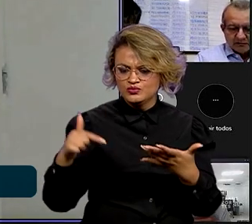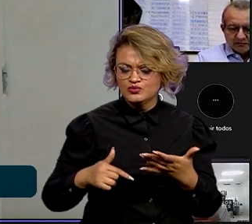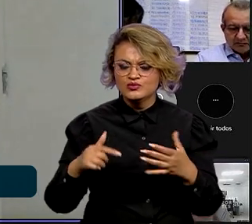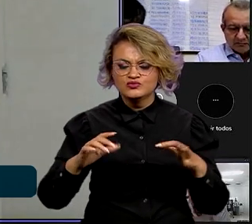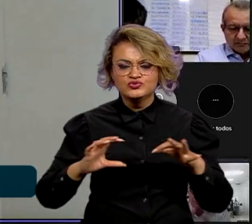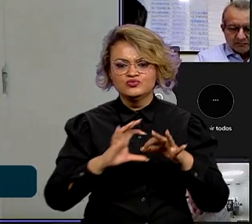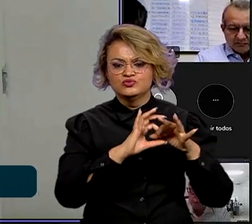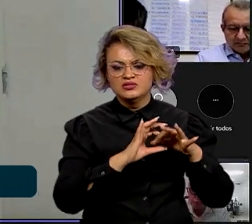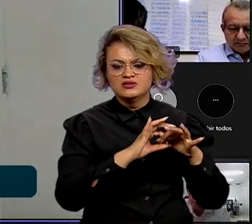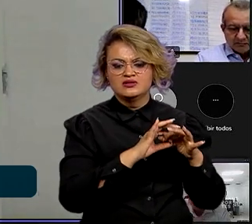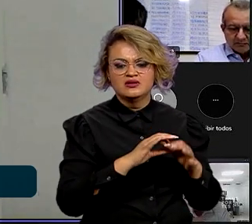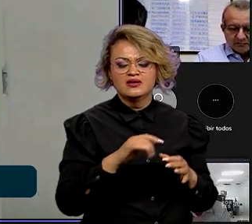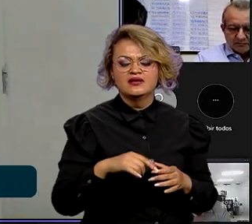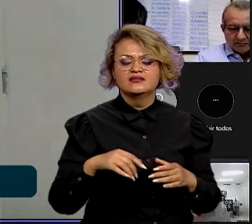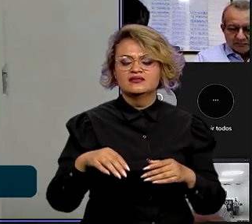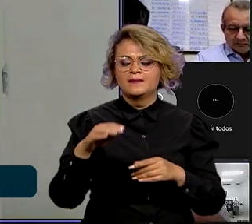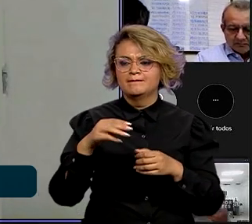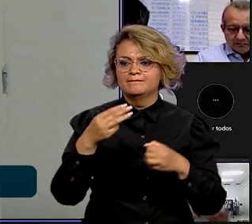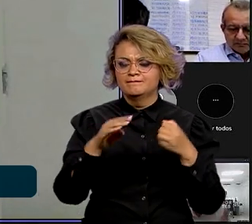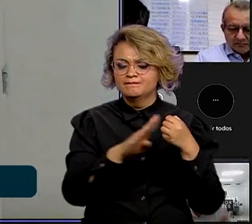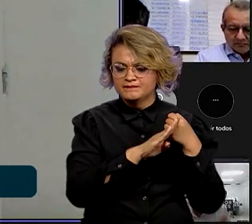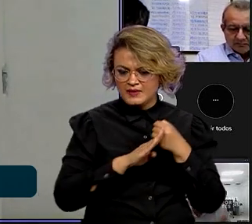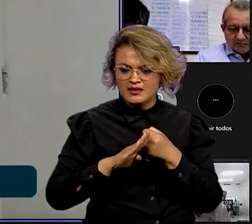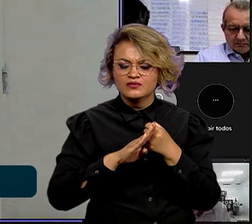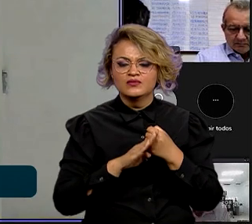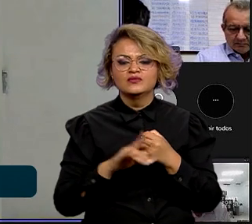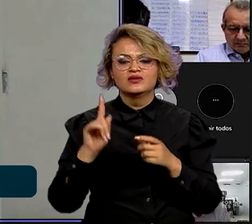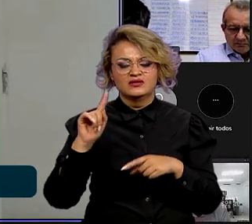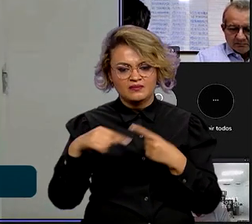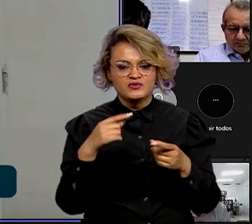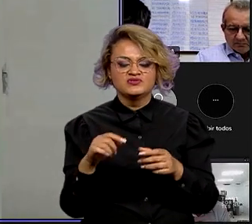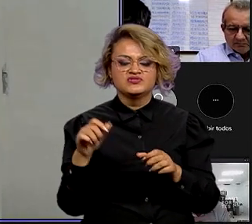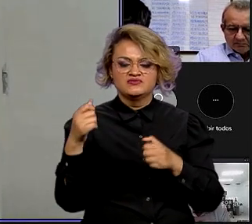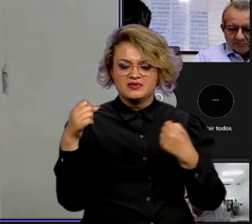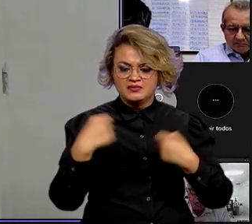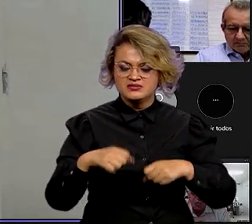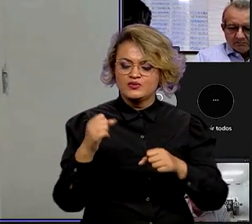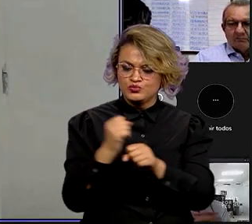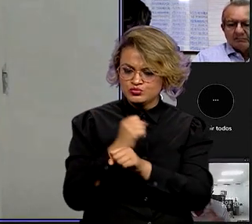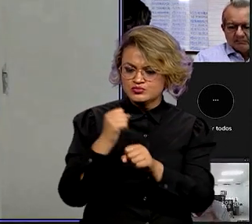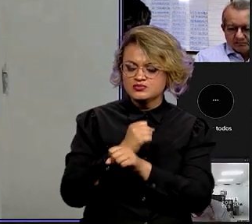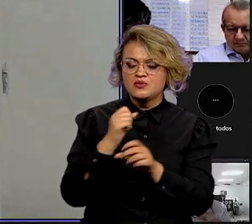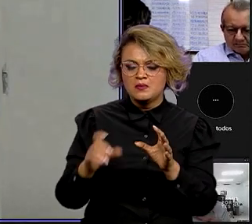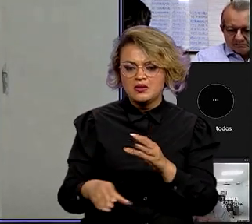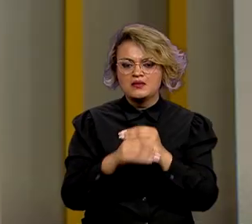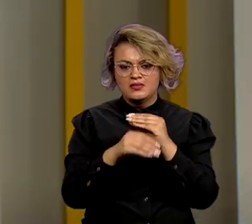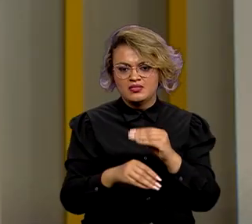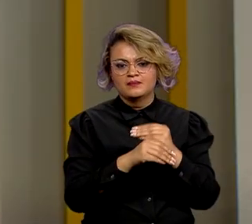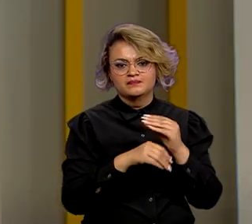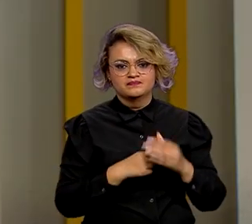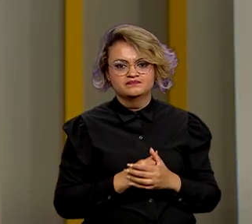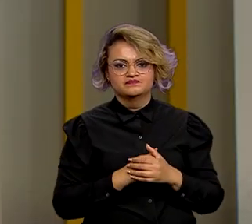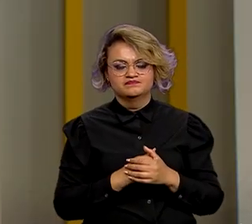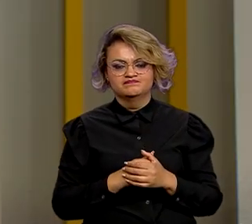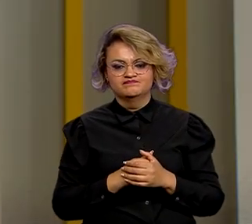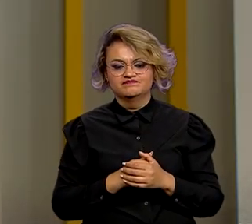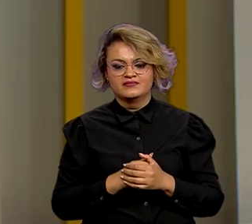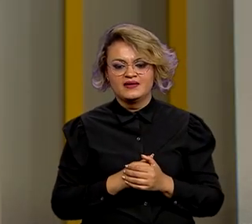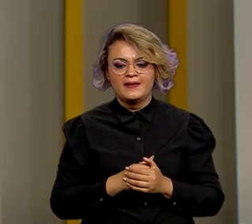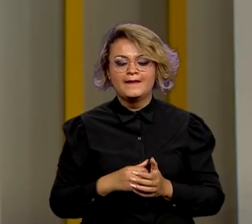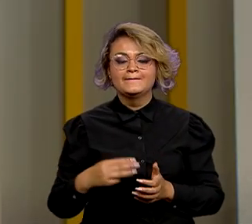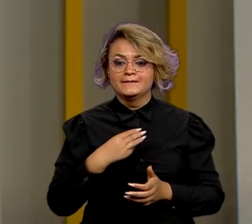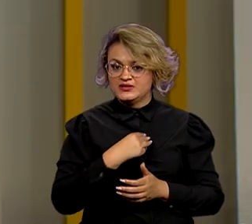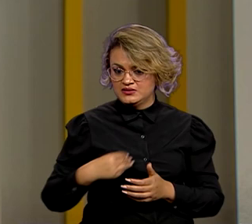interregação entre bairros, que depois precisaremos fazer obras complementares. E o